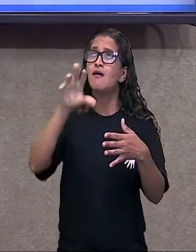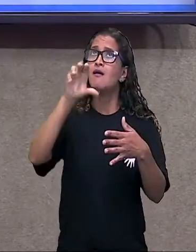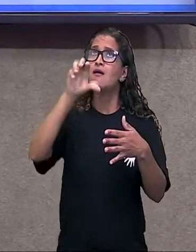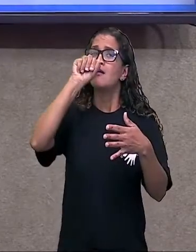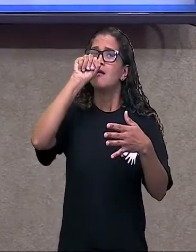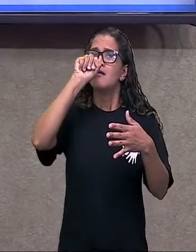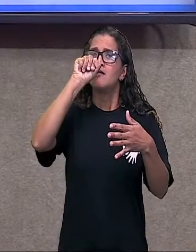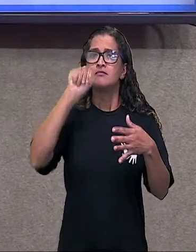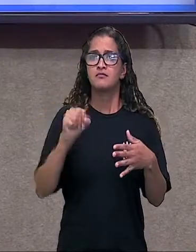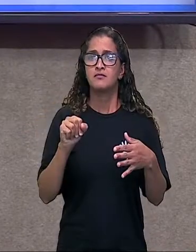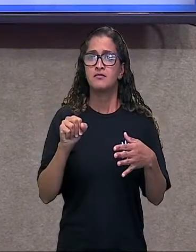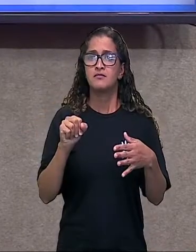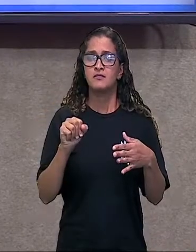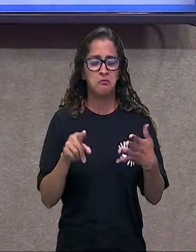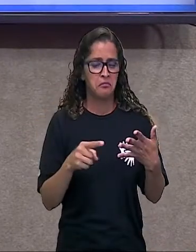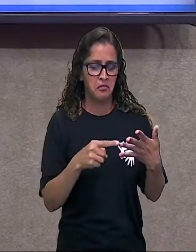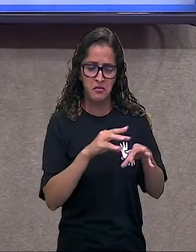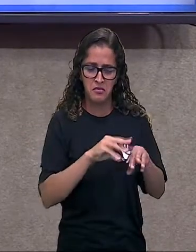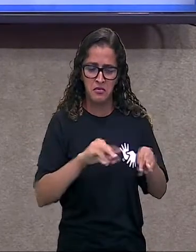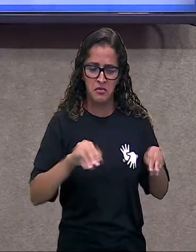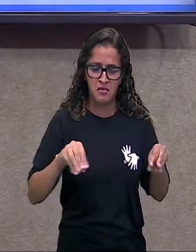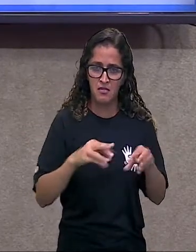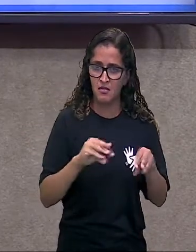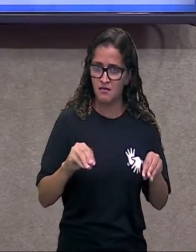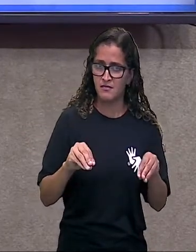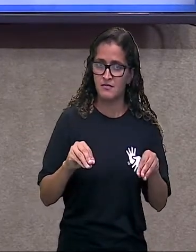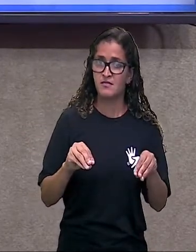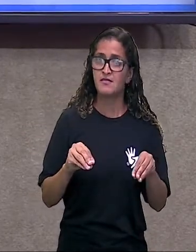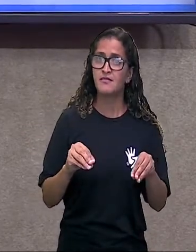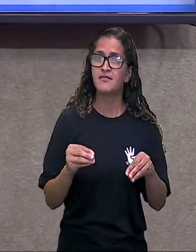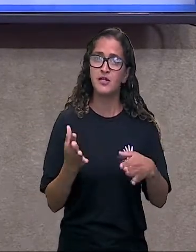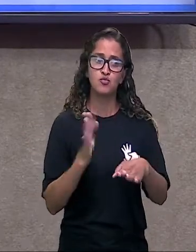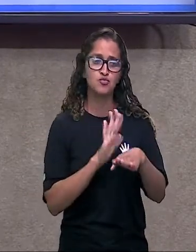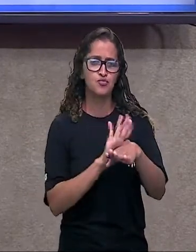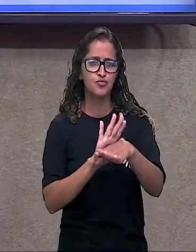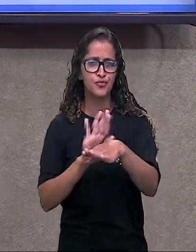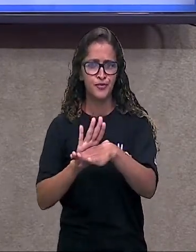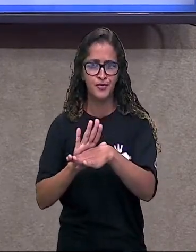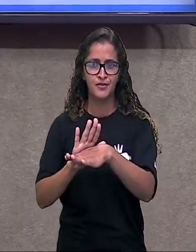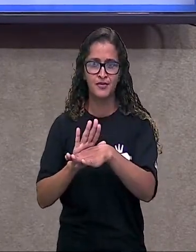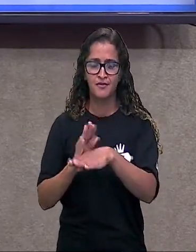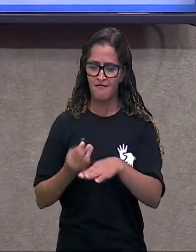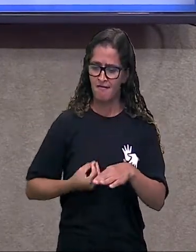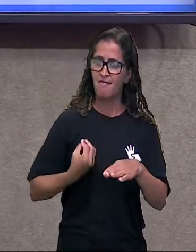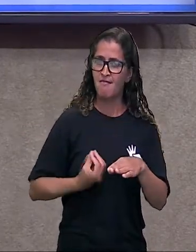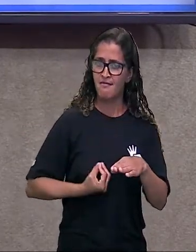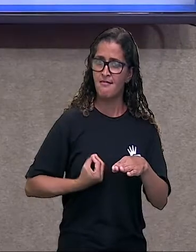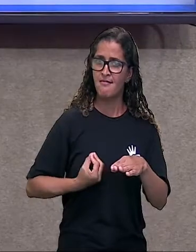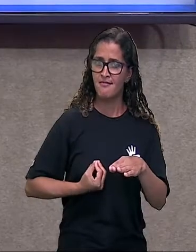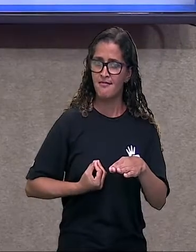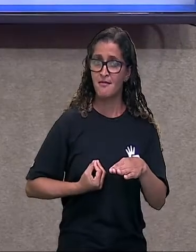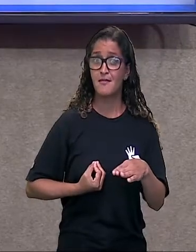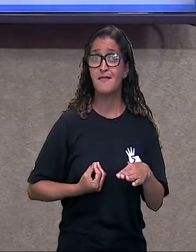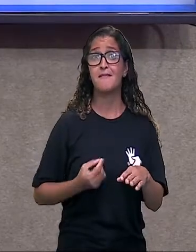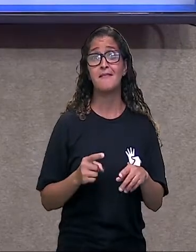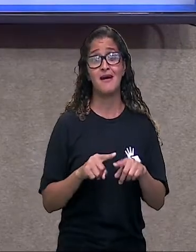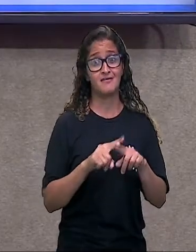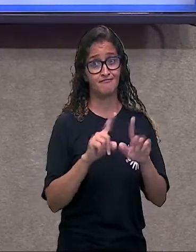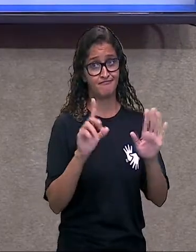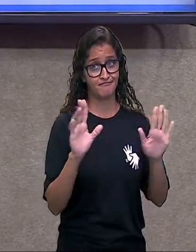ar, solo não são seres vivos? Eles não são seres vivos, porque eles não passam pelo ciclo da vida.